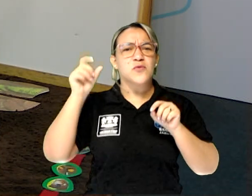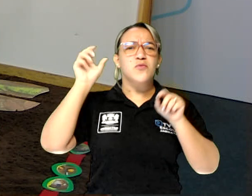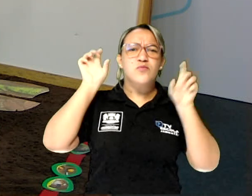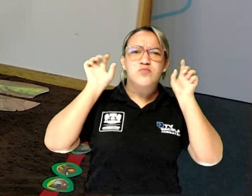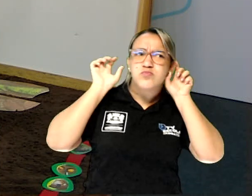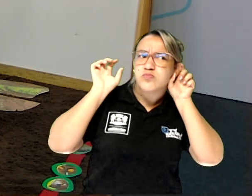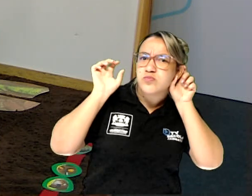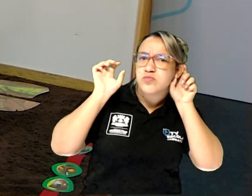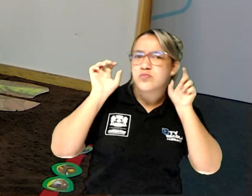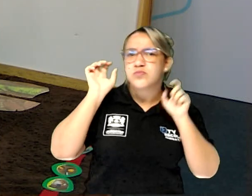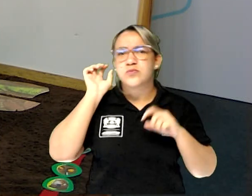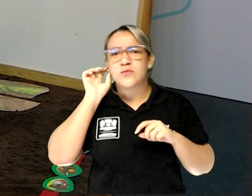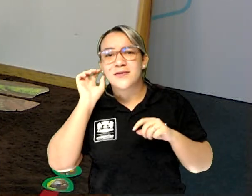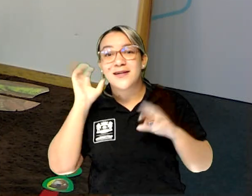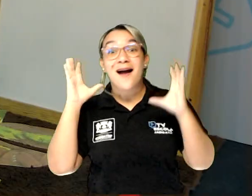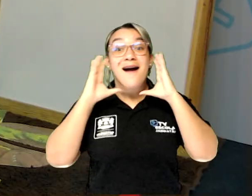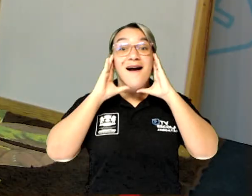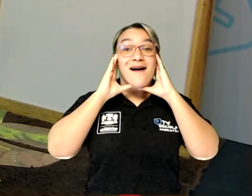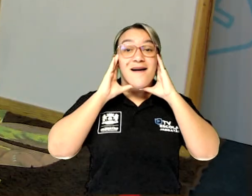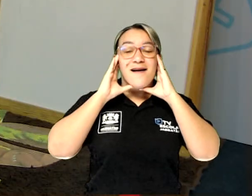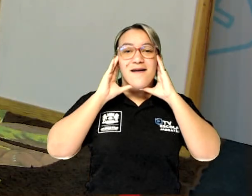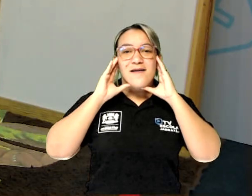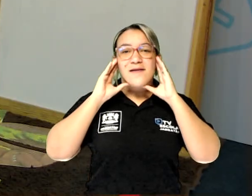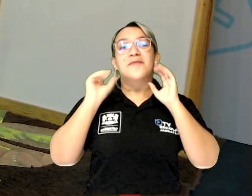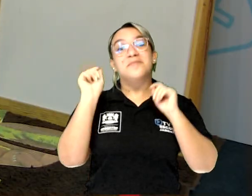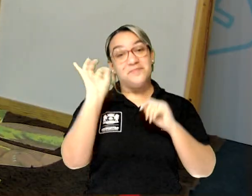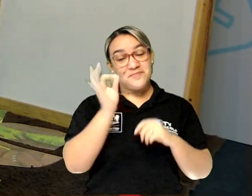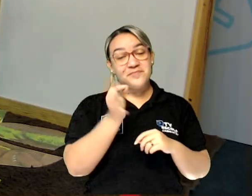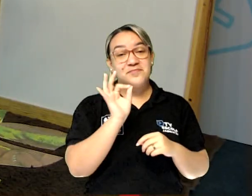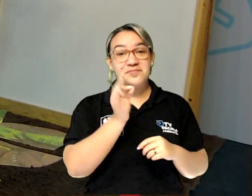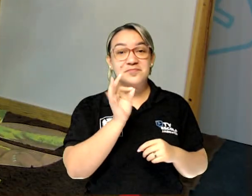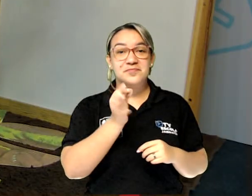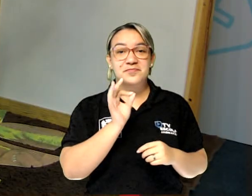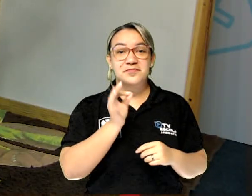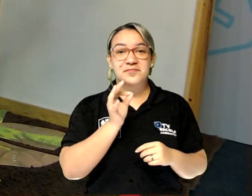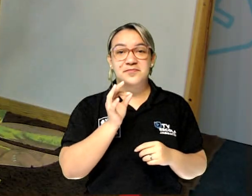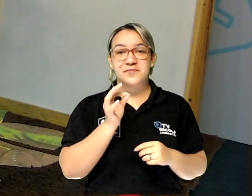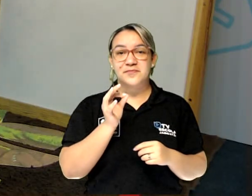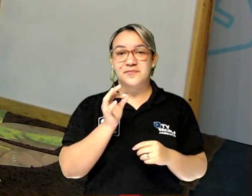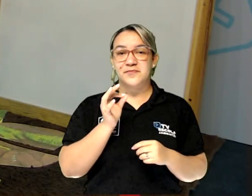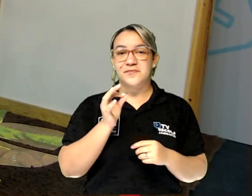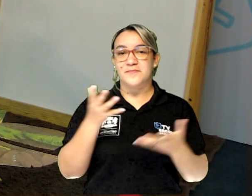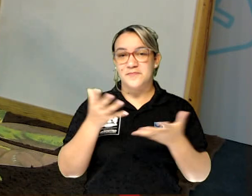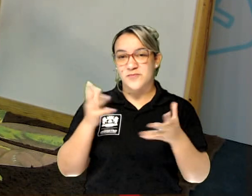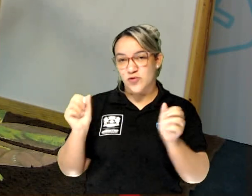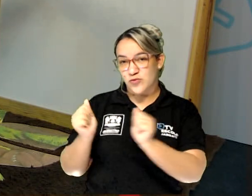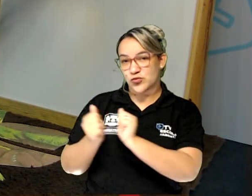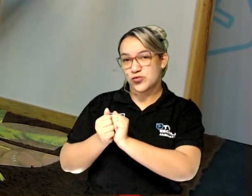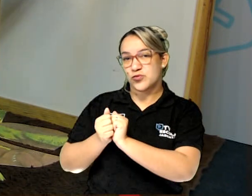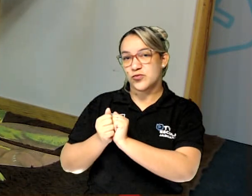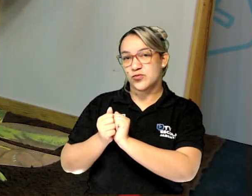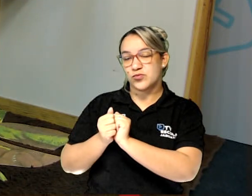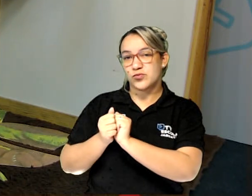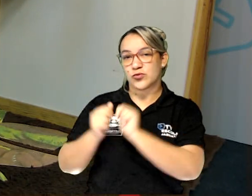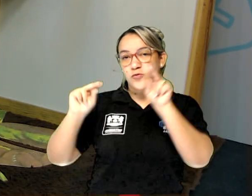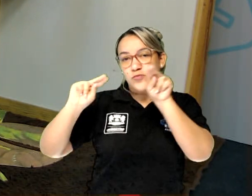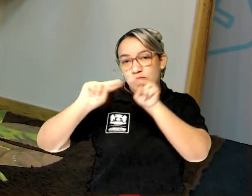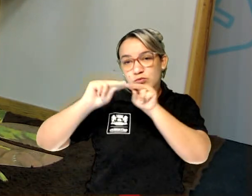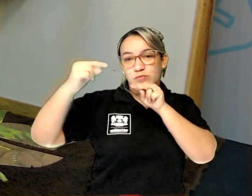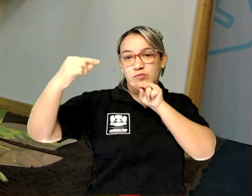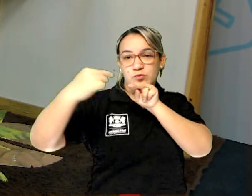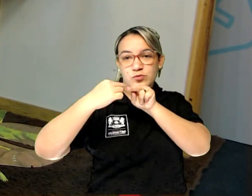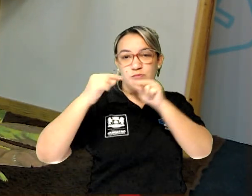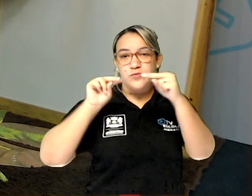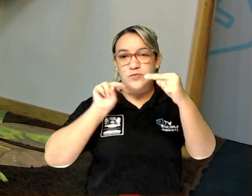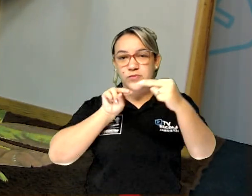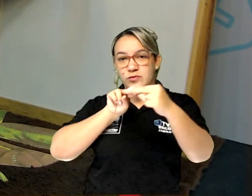orelhas? A cabeça. Muito bem. Vamos aproximar aqui mais um pouquinho do quadro. É a parte